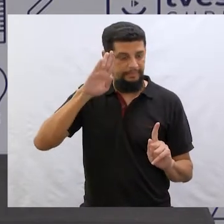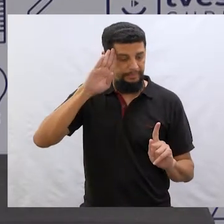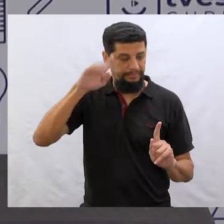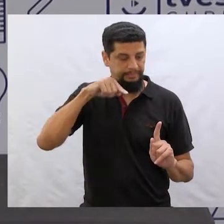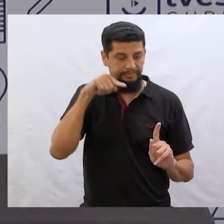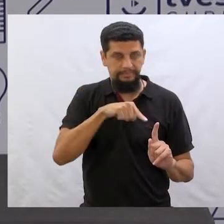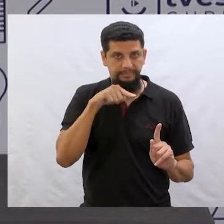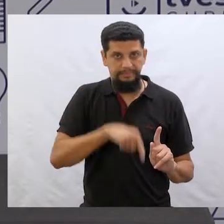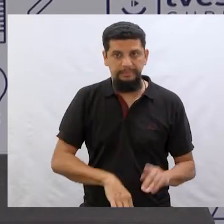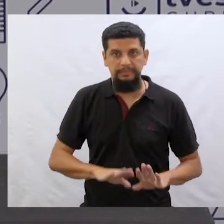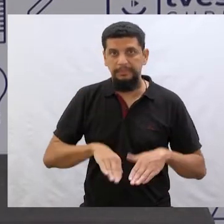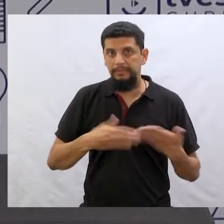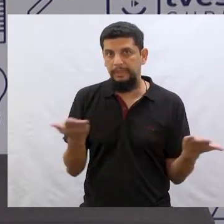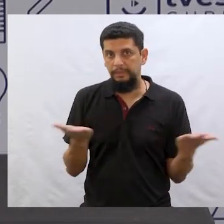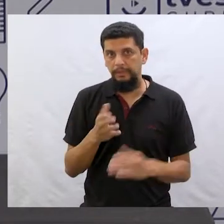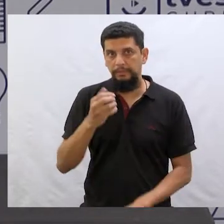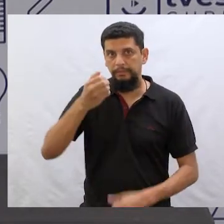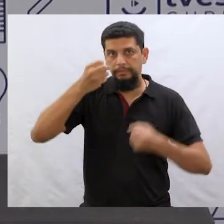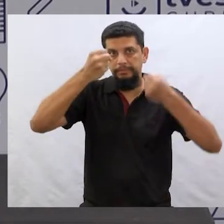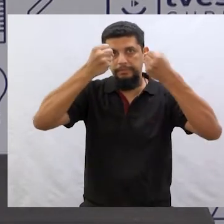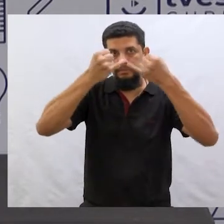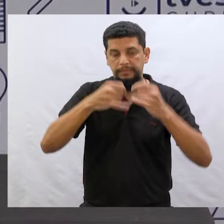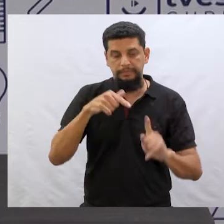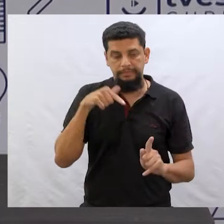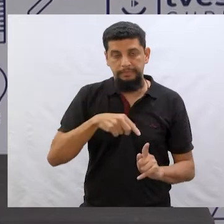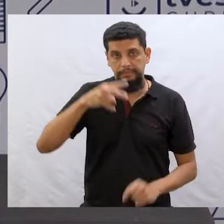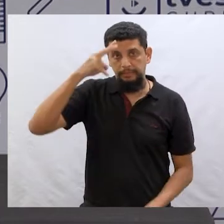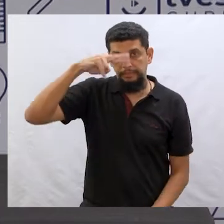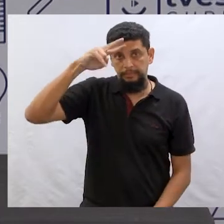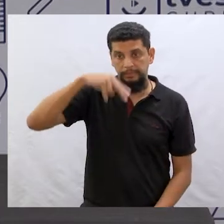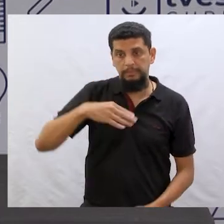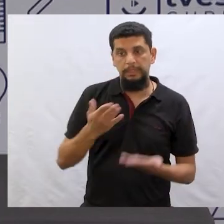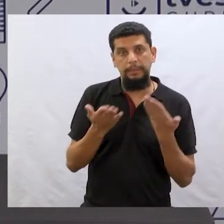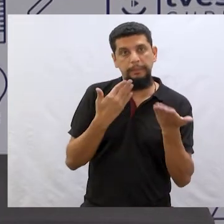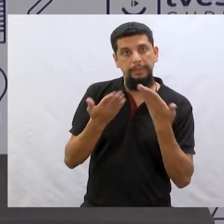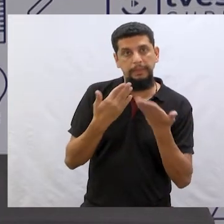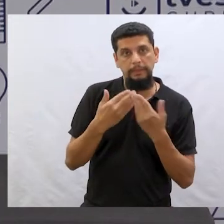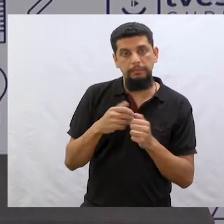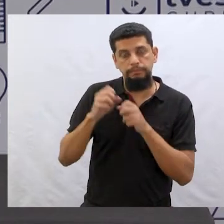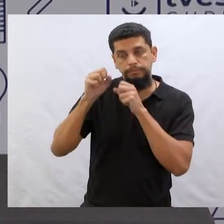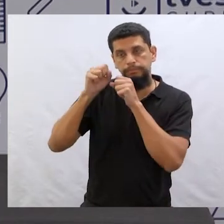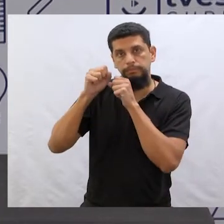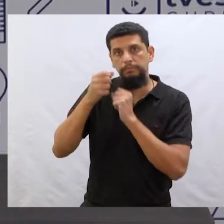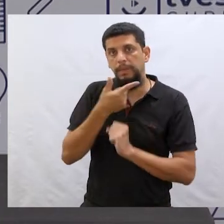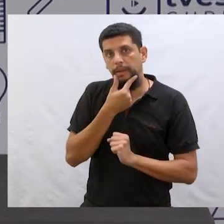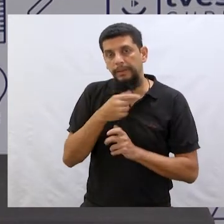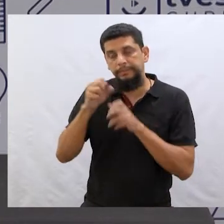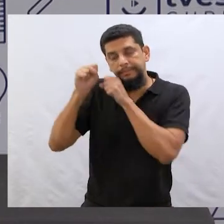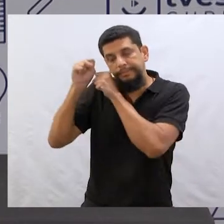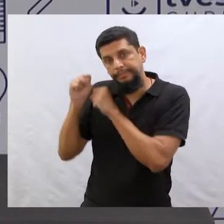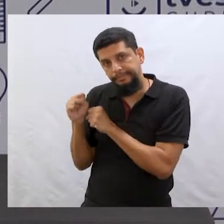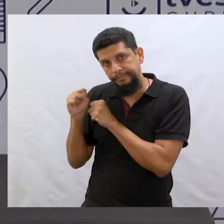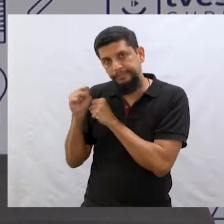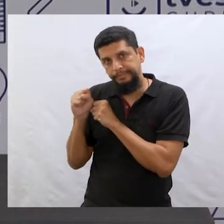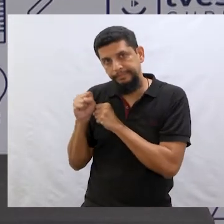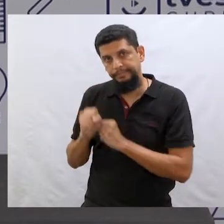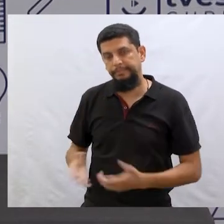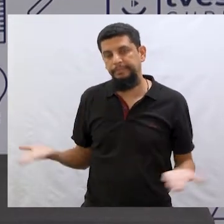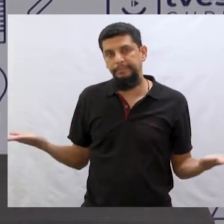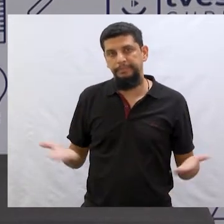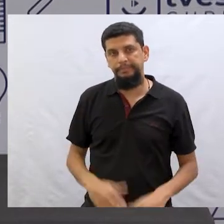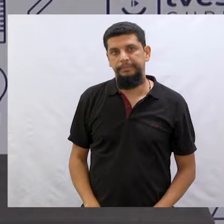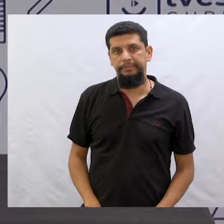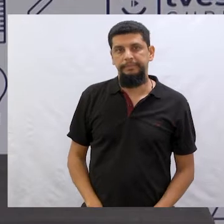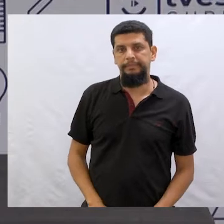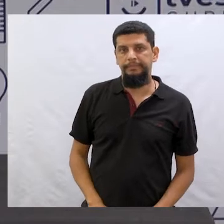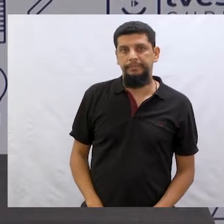também gosta. Então, ele já falou nessa história, no Conversa para o Boy Dormir, sobre a Arca de Noé. E a gente vai